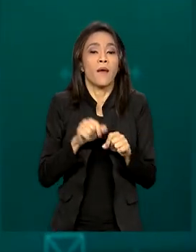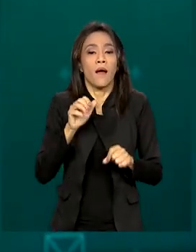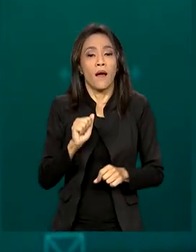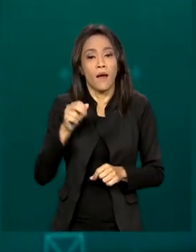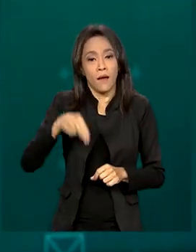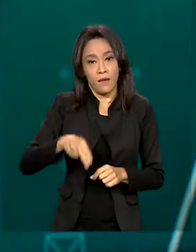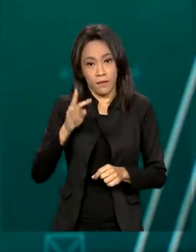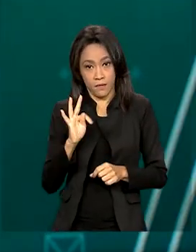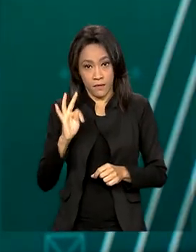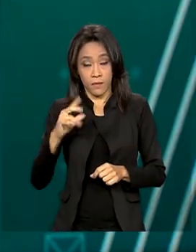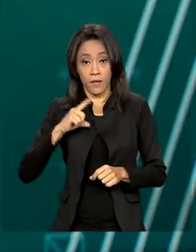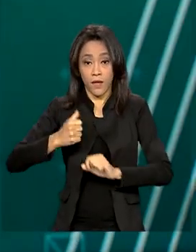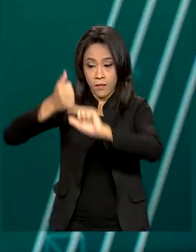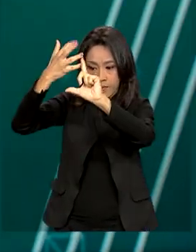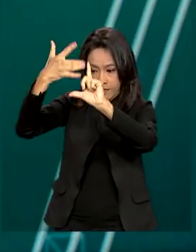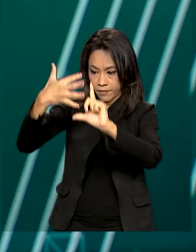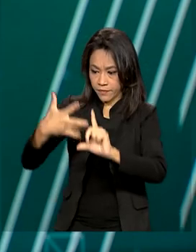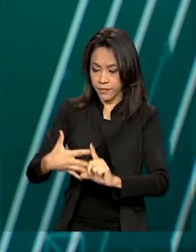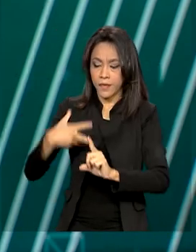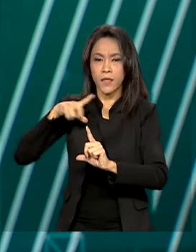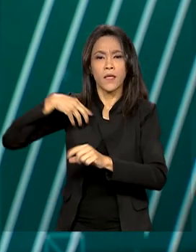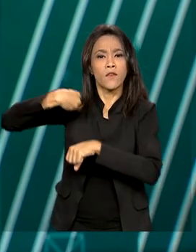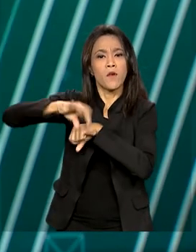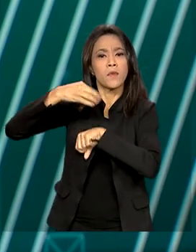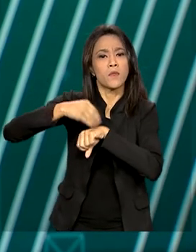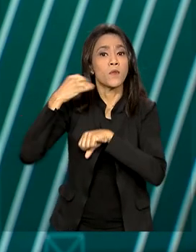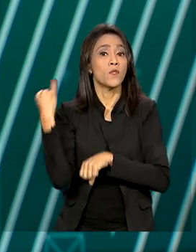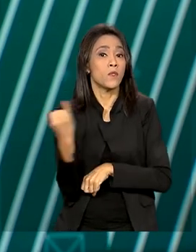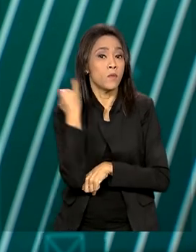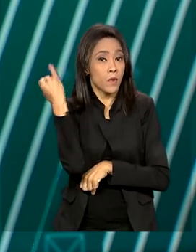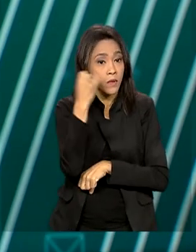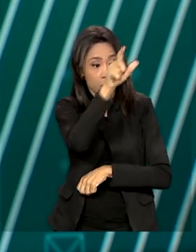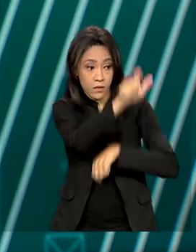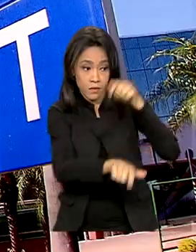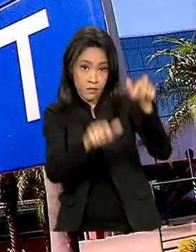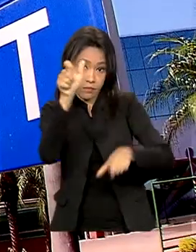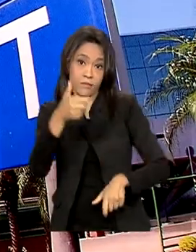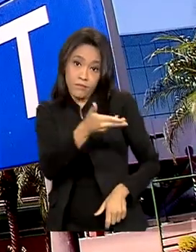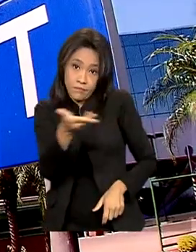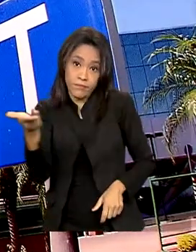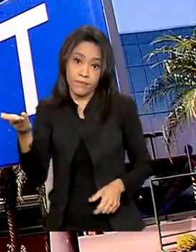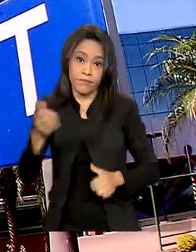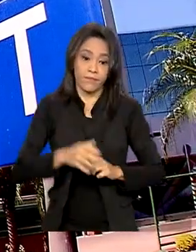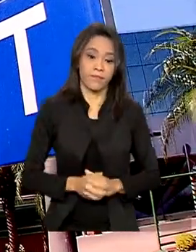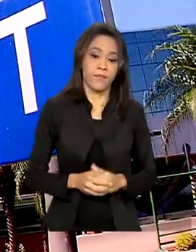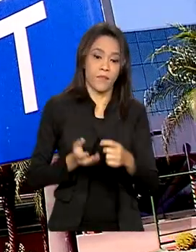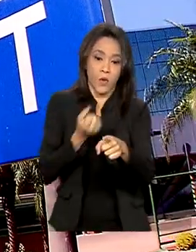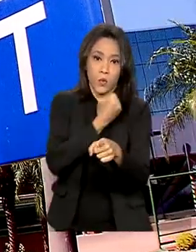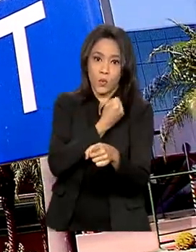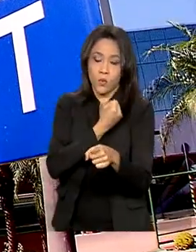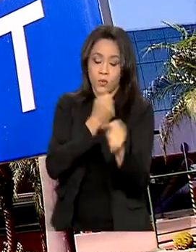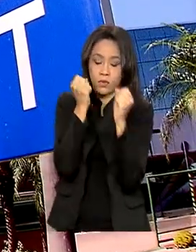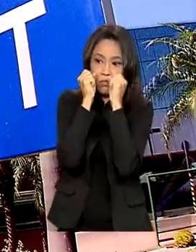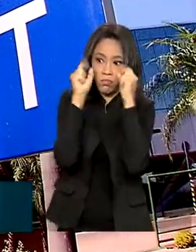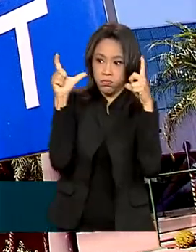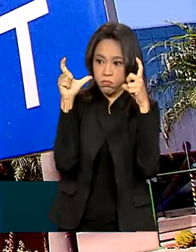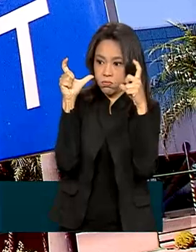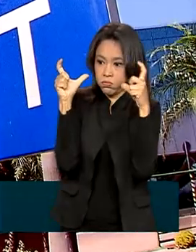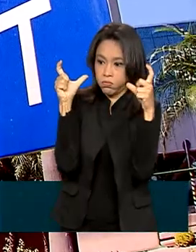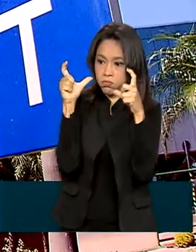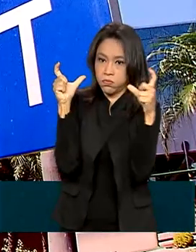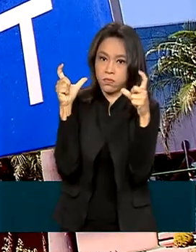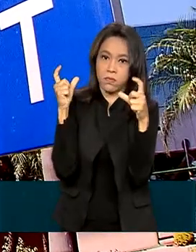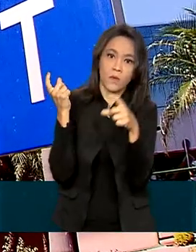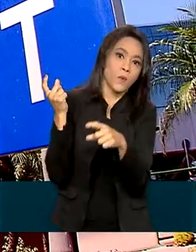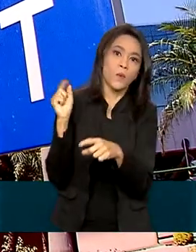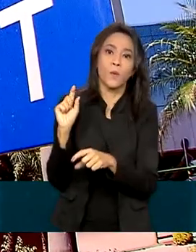disponibiliza uma plataforma com informações importantes aos passageiros. Os números assustam. De acordo